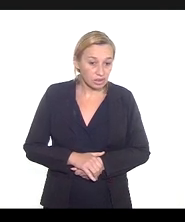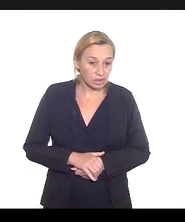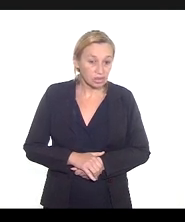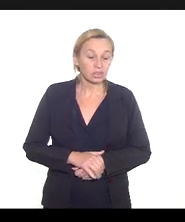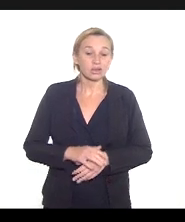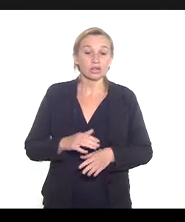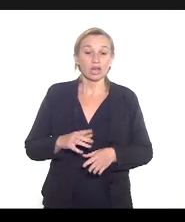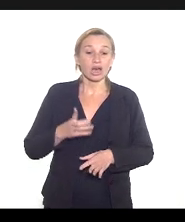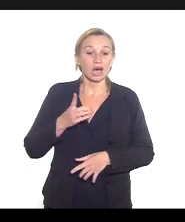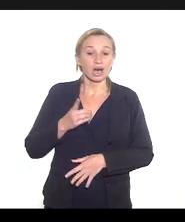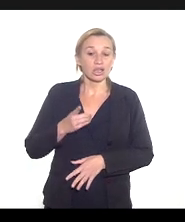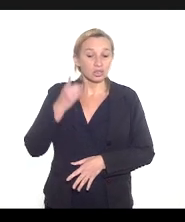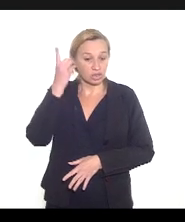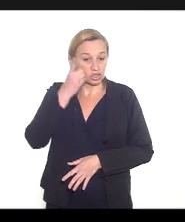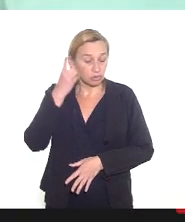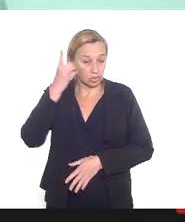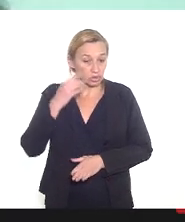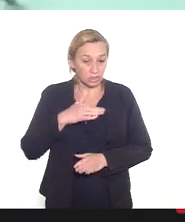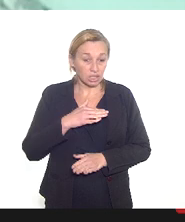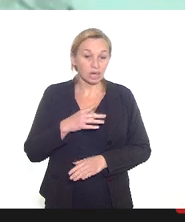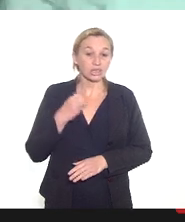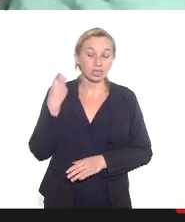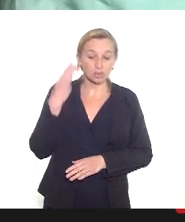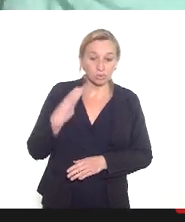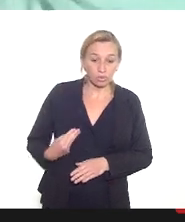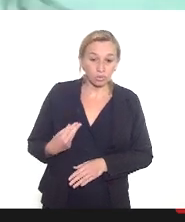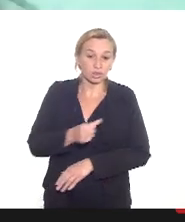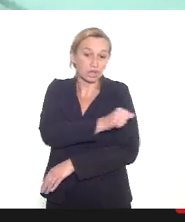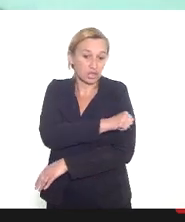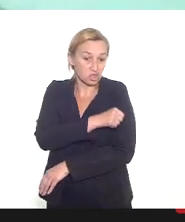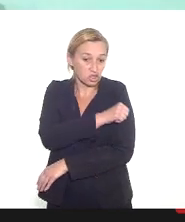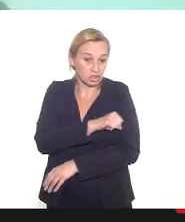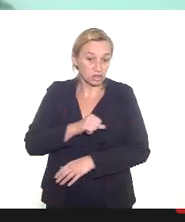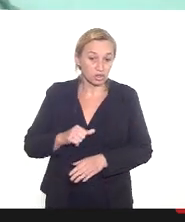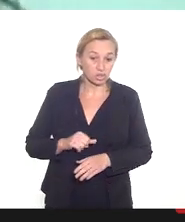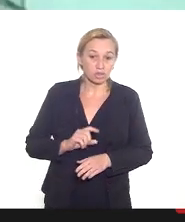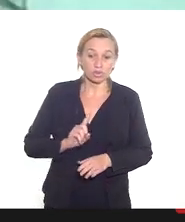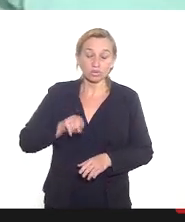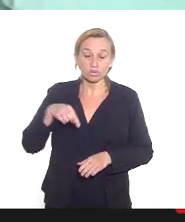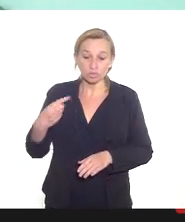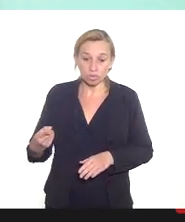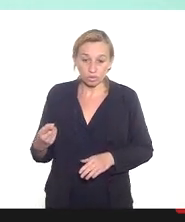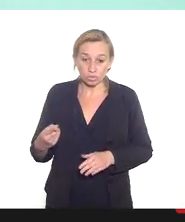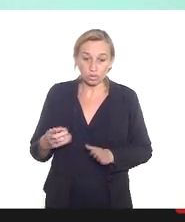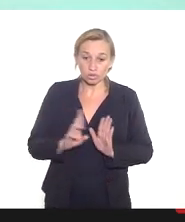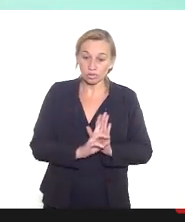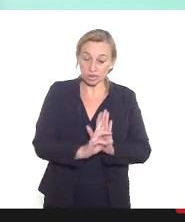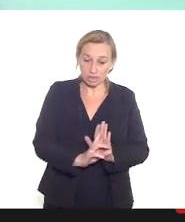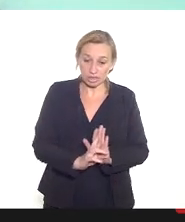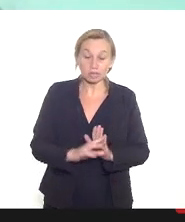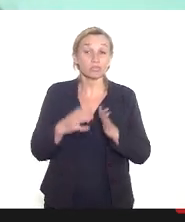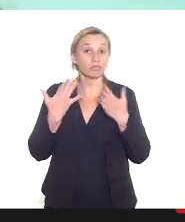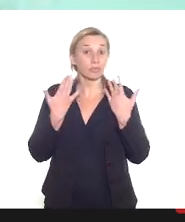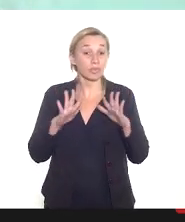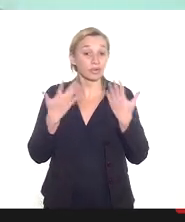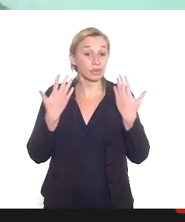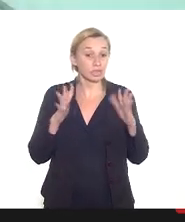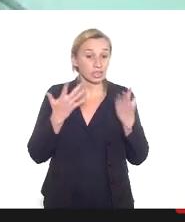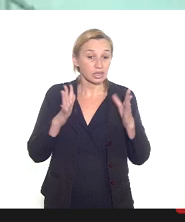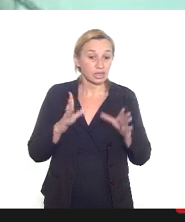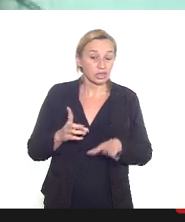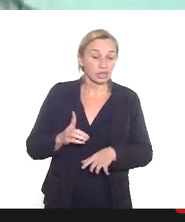Rejane deputada Mônica os demais participantes parabenizo a